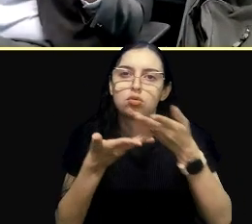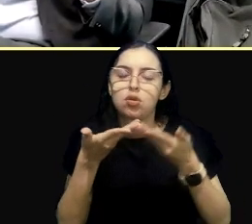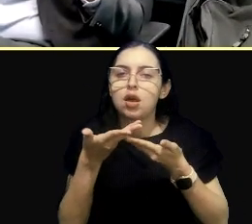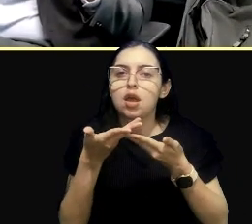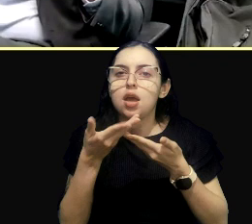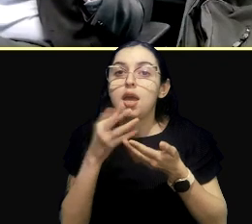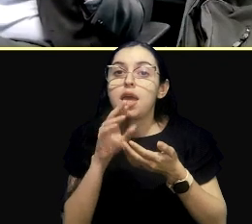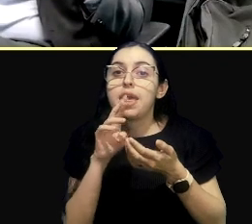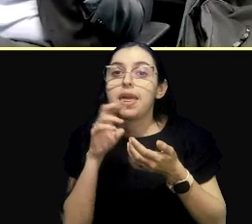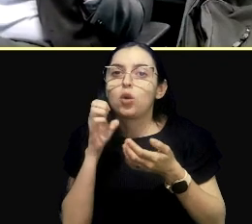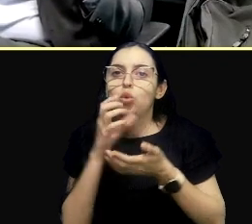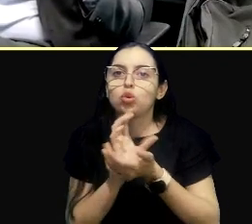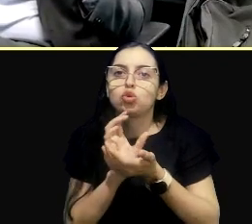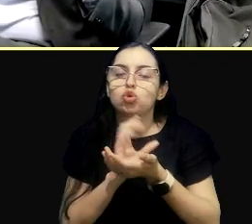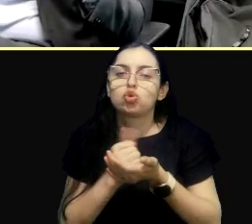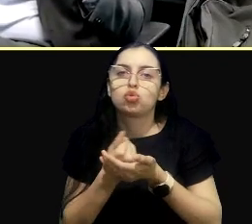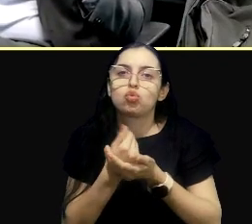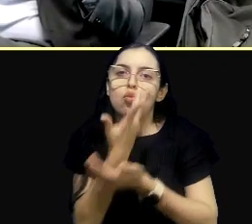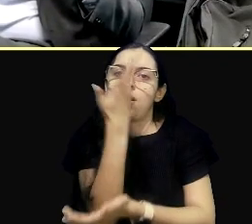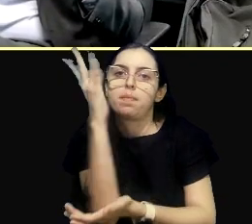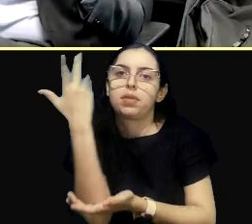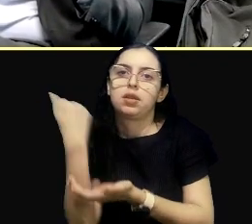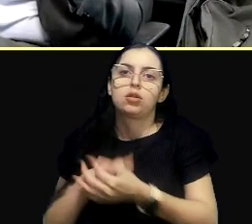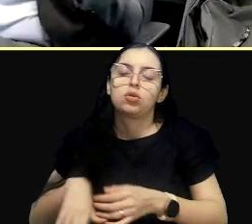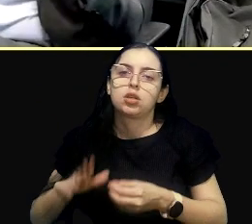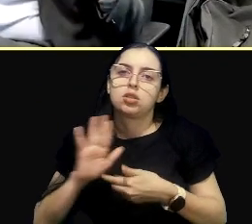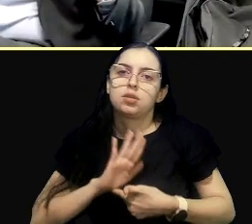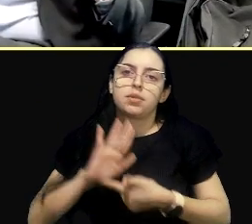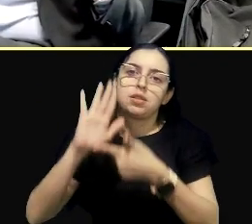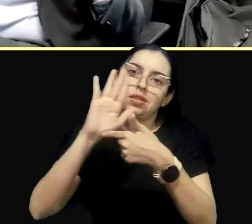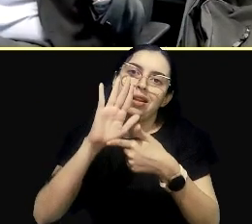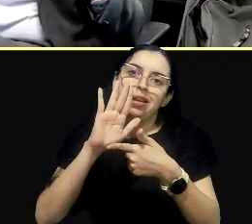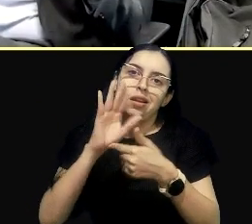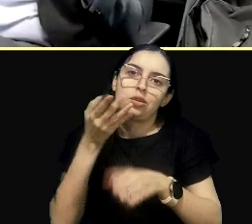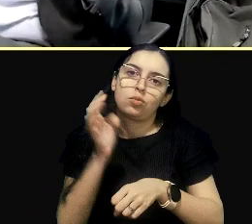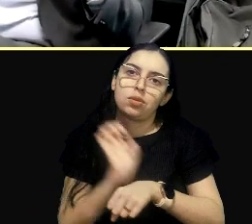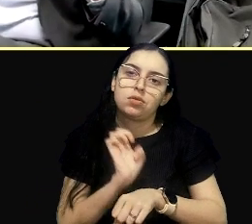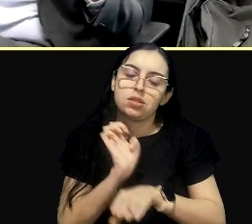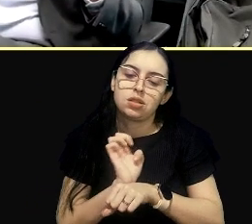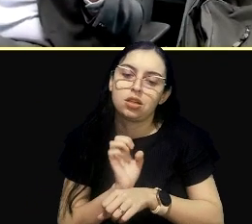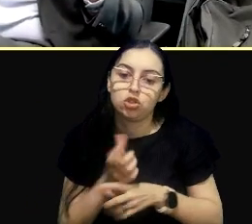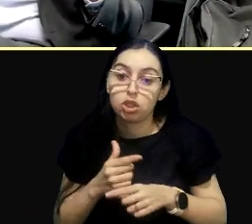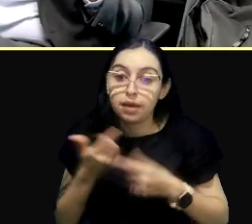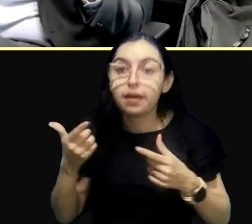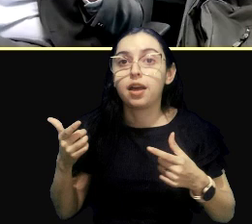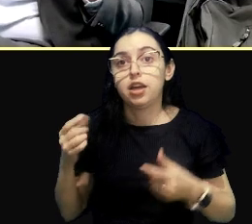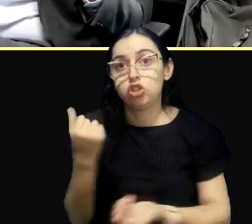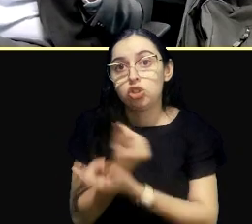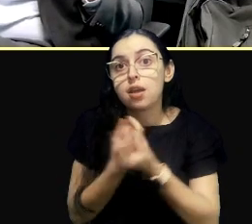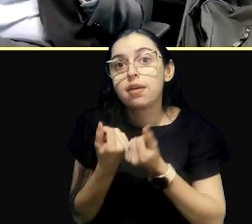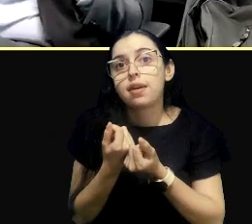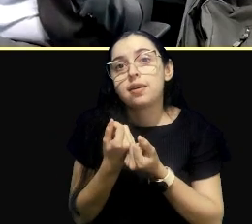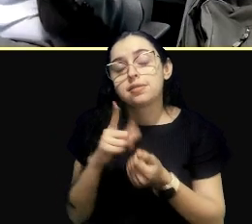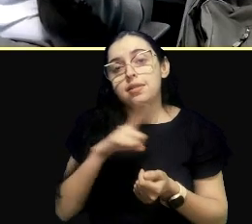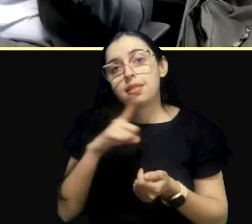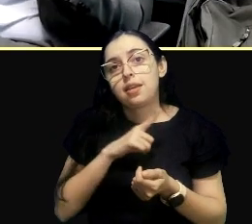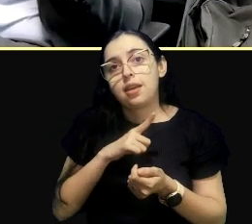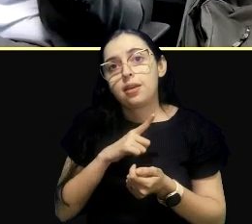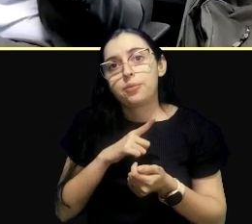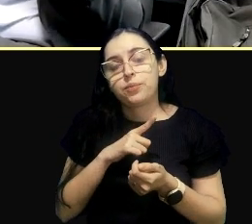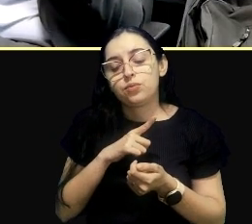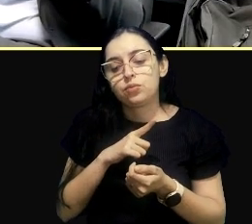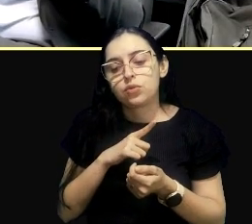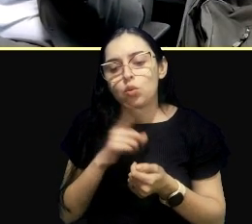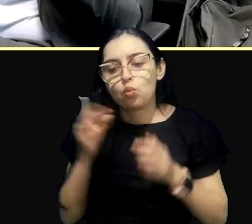ambientais que esse estado dispõe, que não deixa de ser uma grande riqueza que tem ali, e